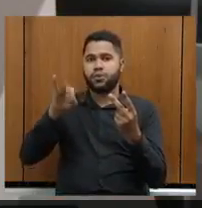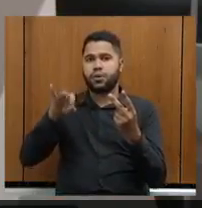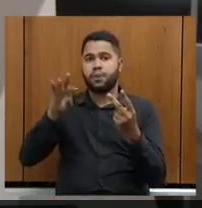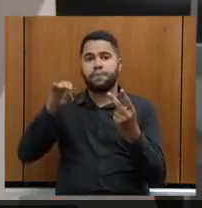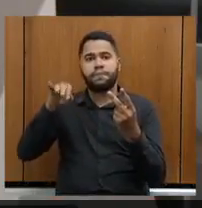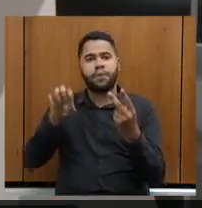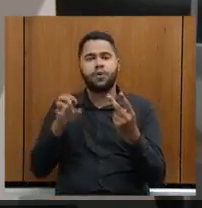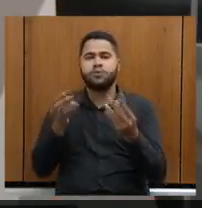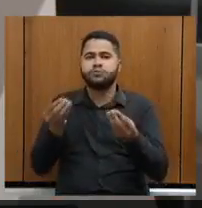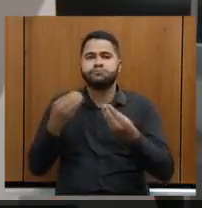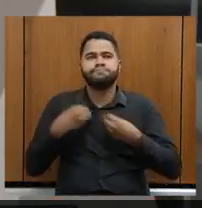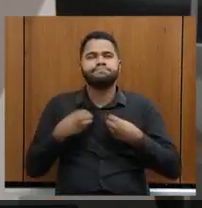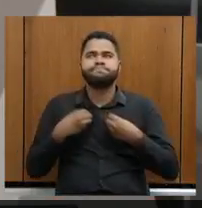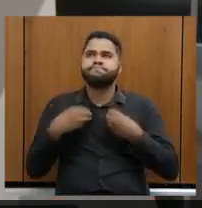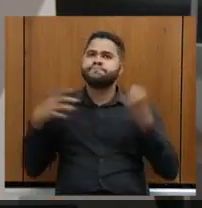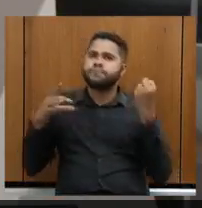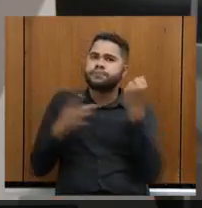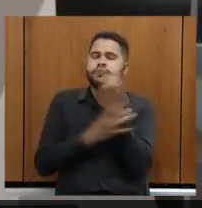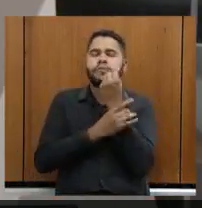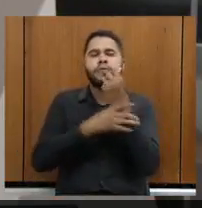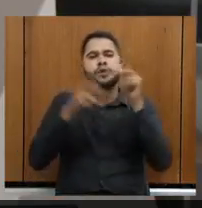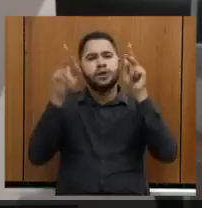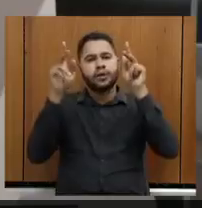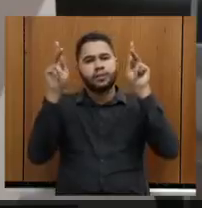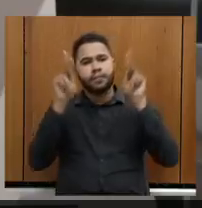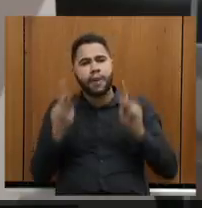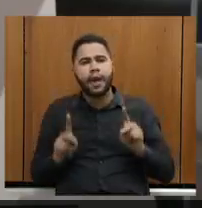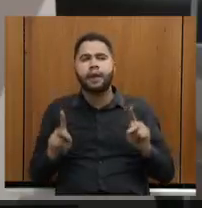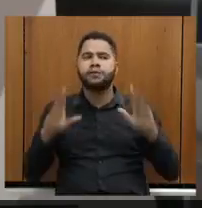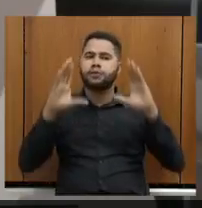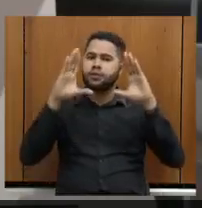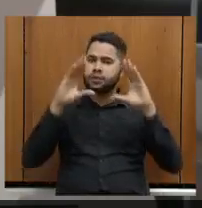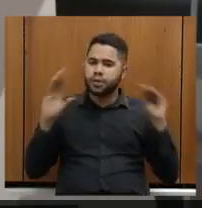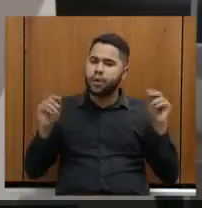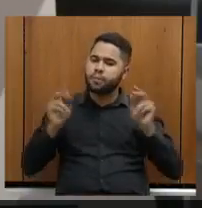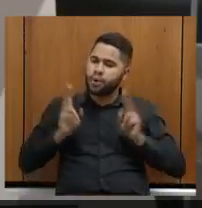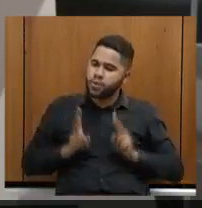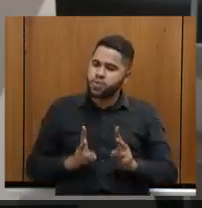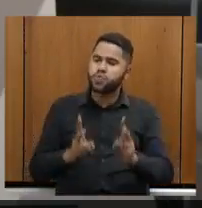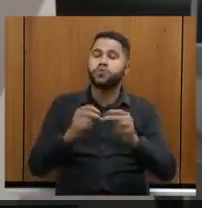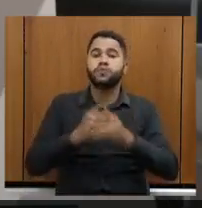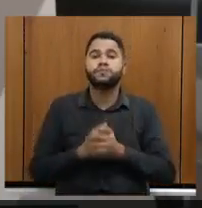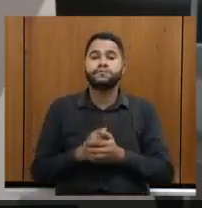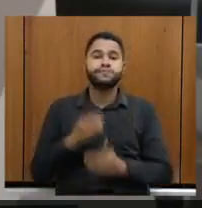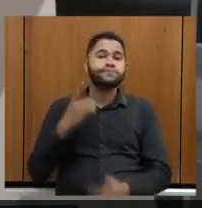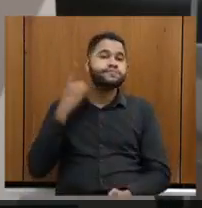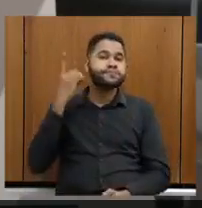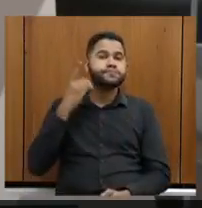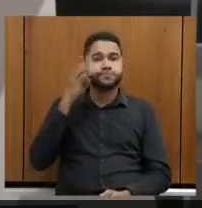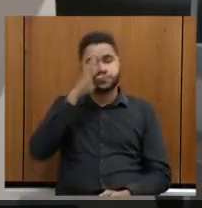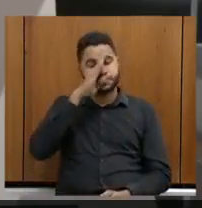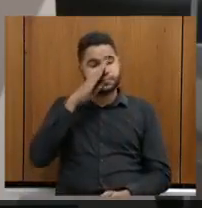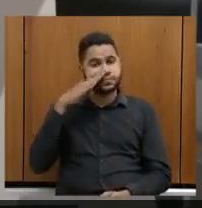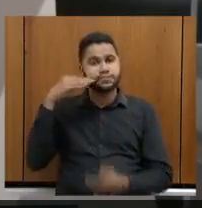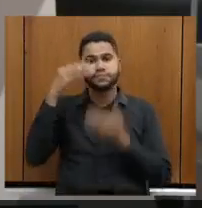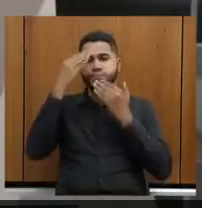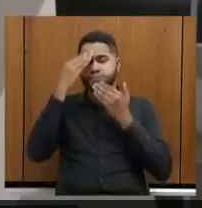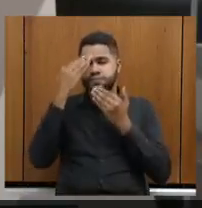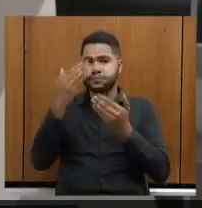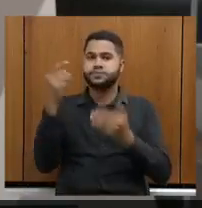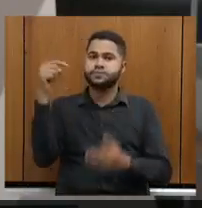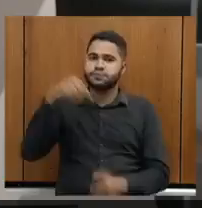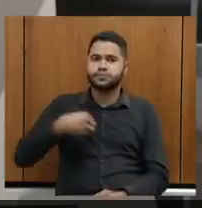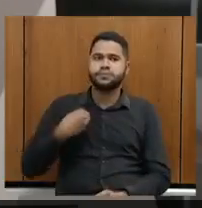tranquilidade, segurança e paz para seguir adiante. Deputado estadual Beatriz Serqueira, muito obrigado pela